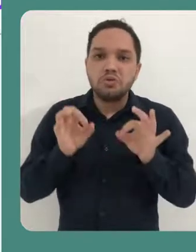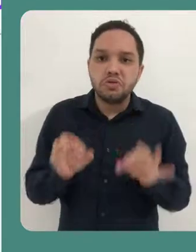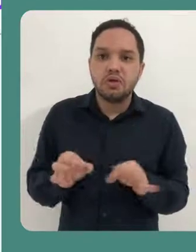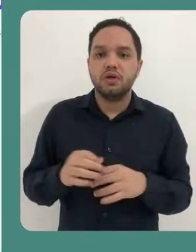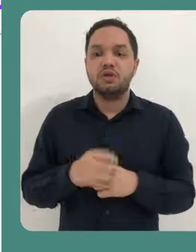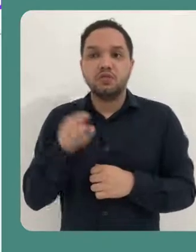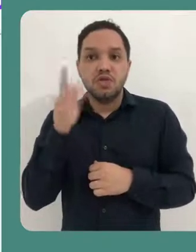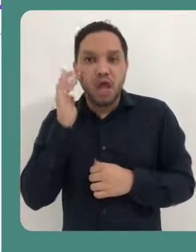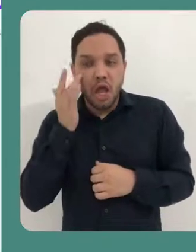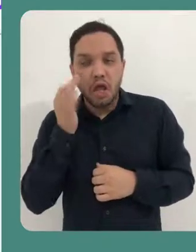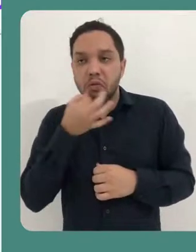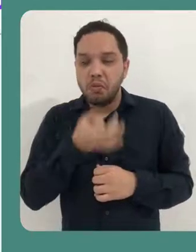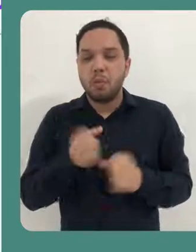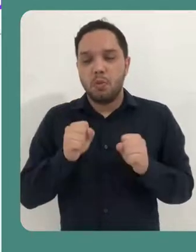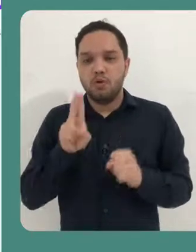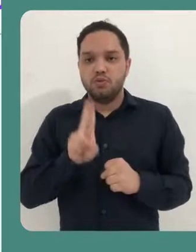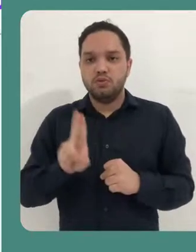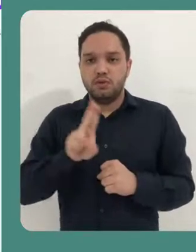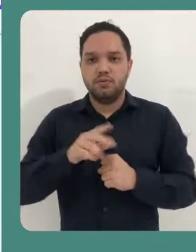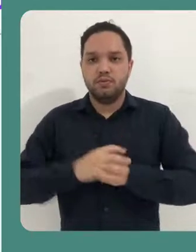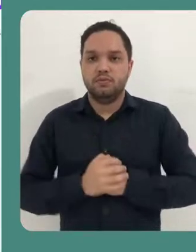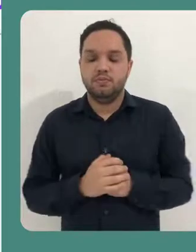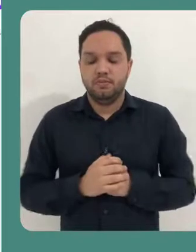a edição que você achar necessária.